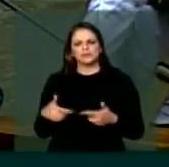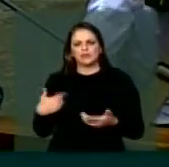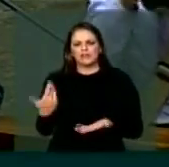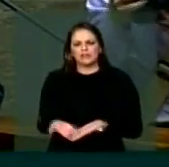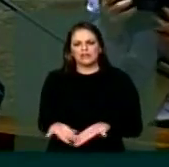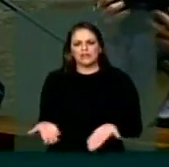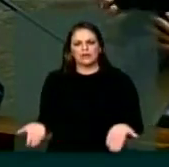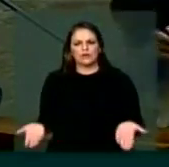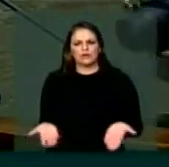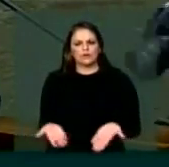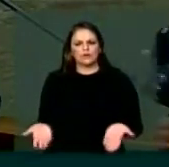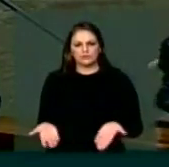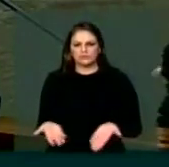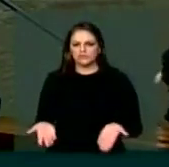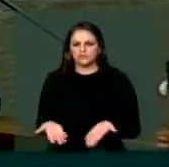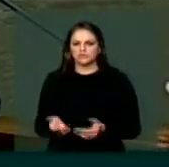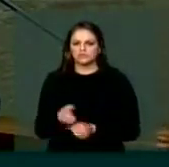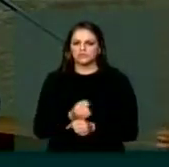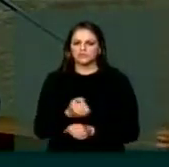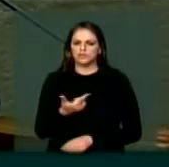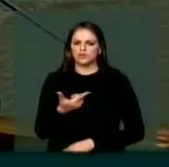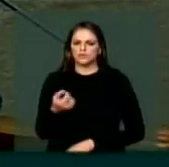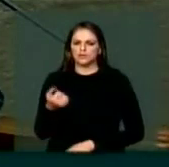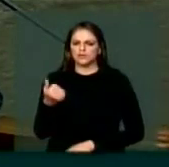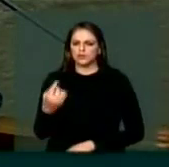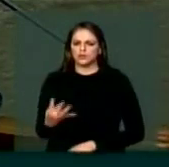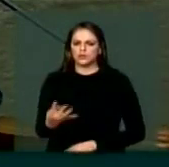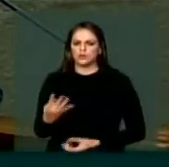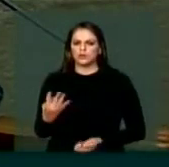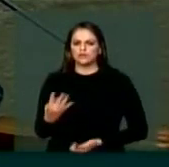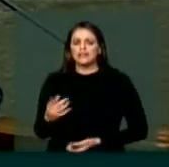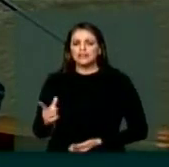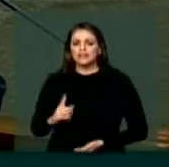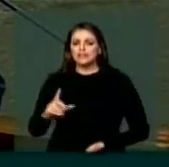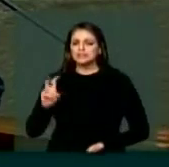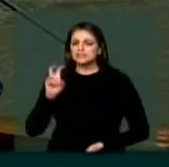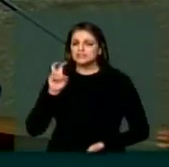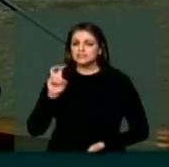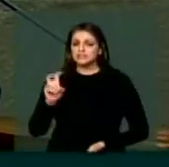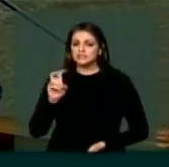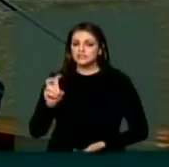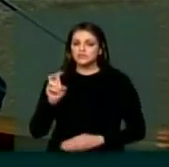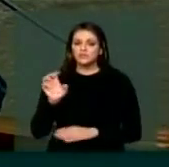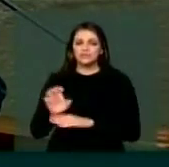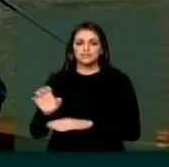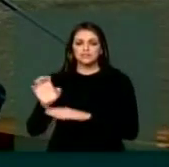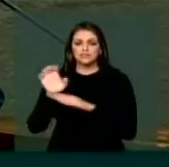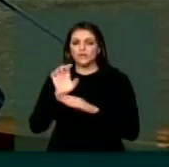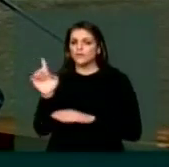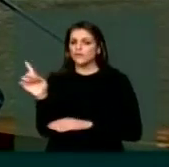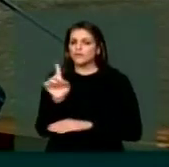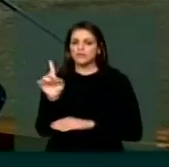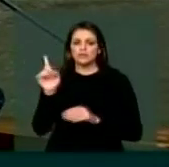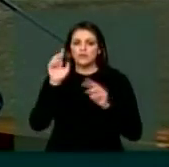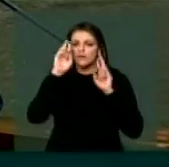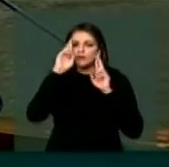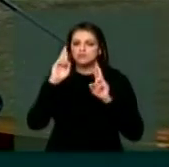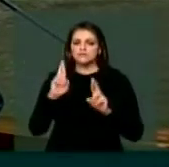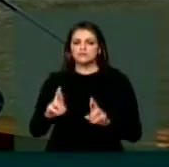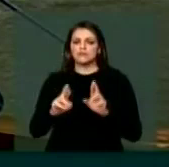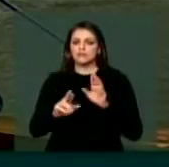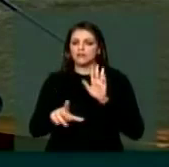cinco estados que não cumprem a lei do piso